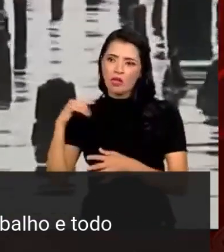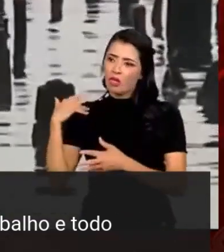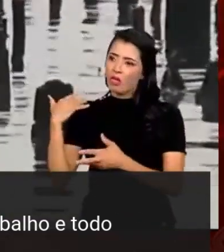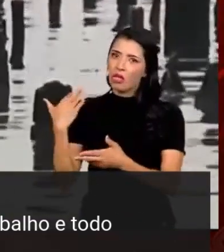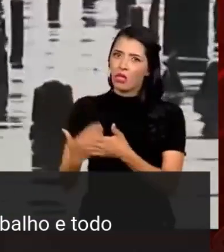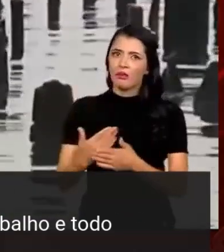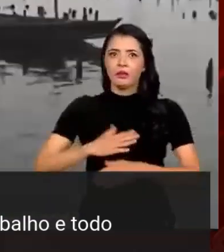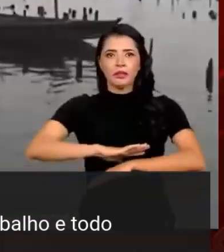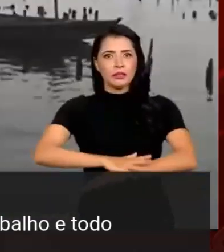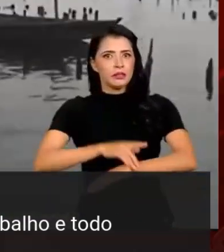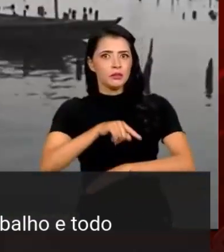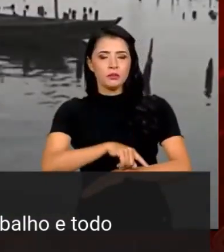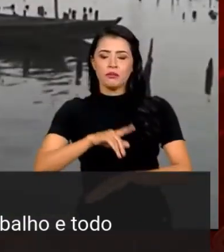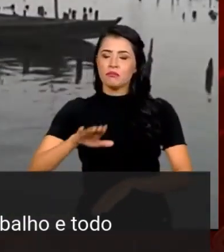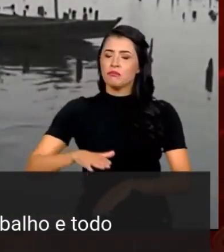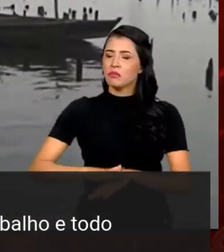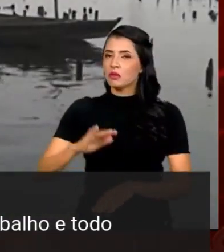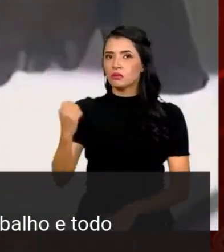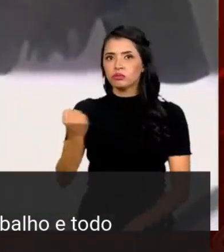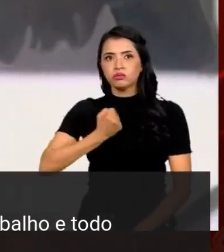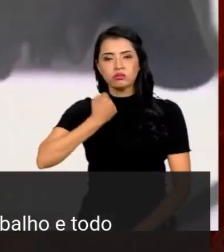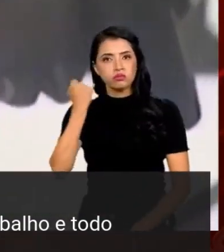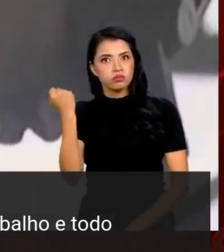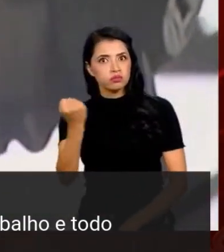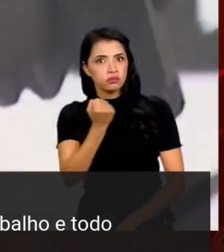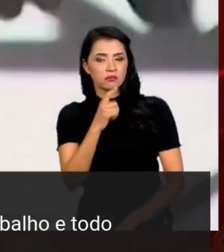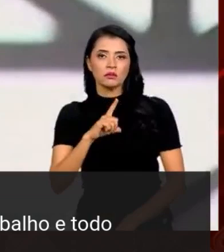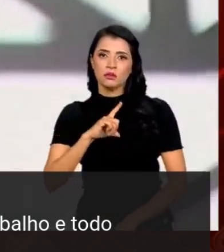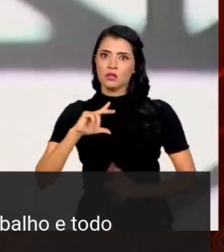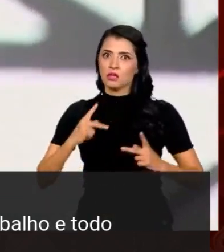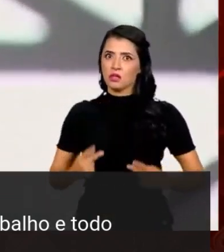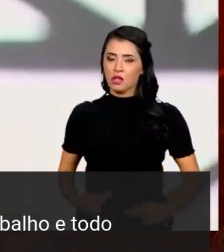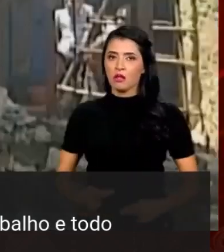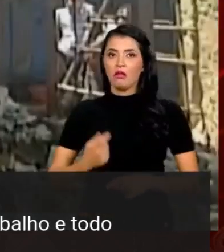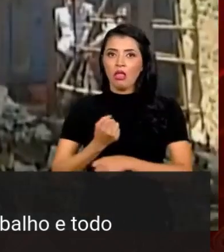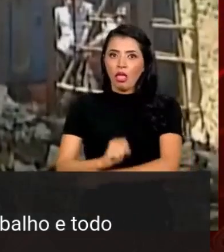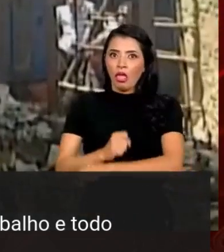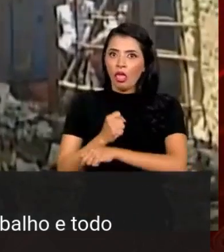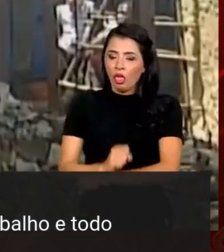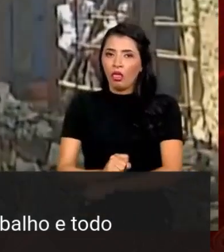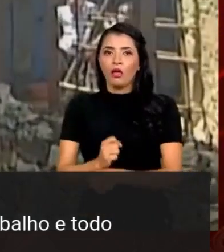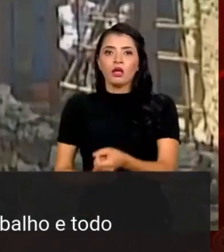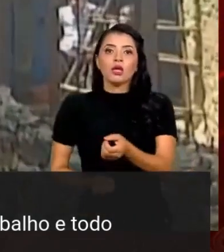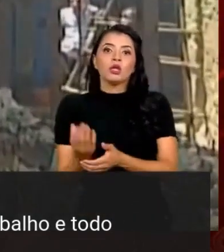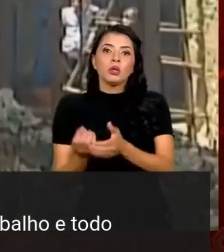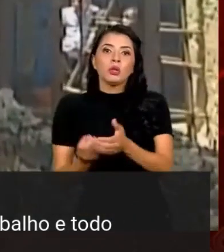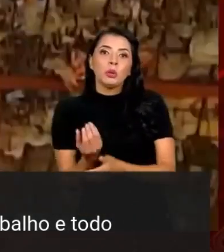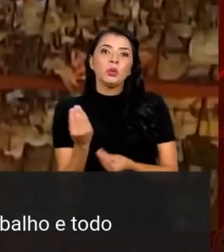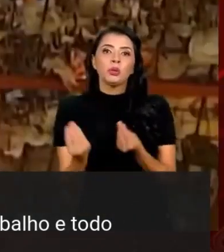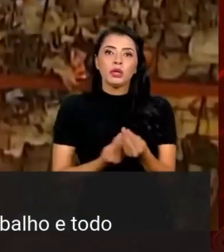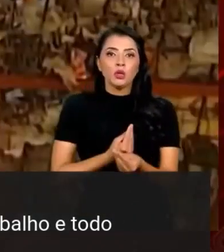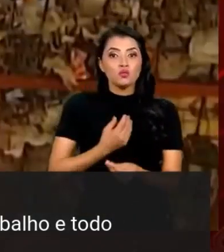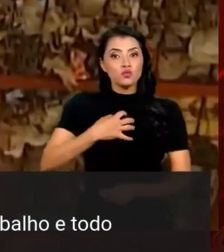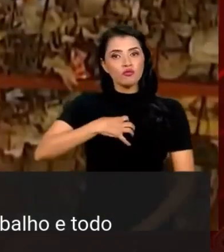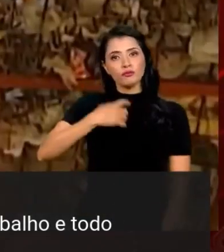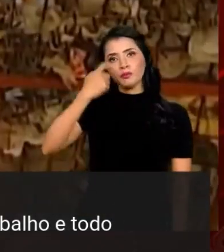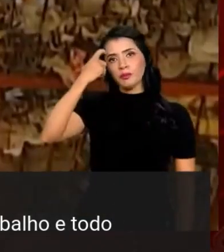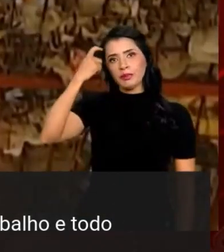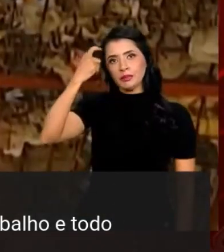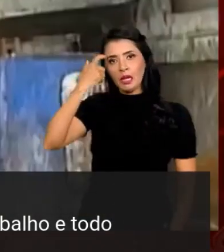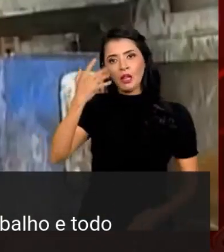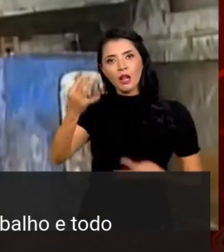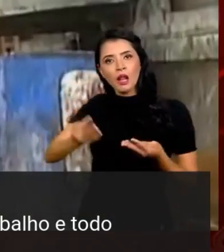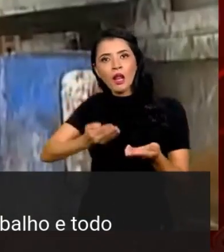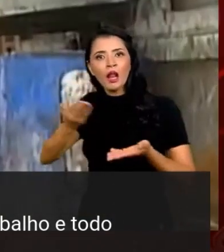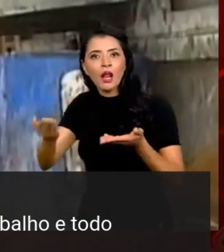o racismo é uma das questões mais graves da humanidade. A escravidão contribuiu muito para a construção de uma maneira de pensar, de